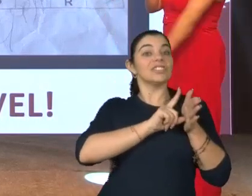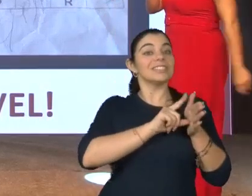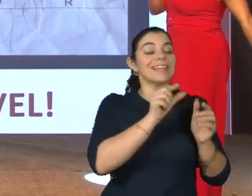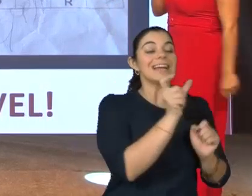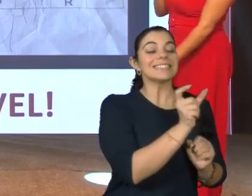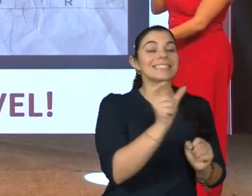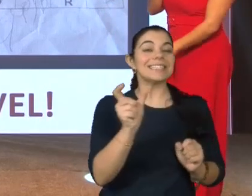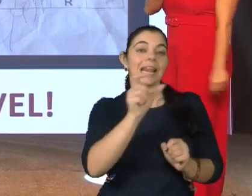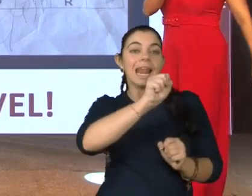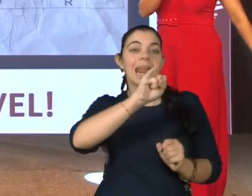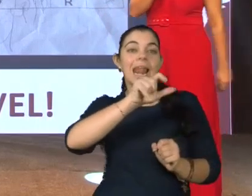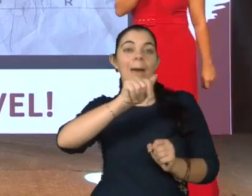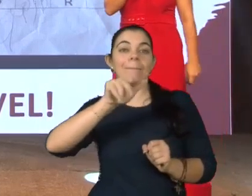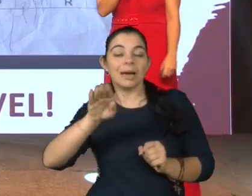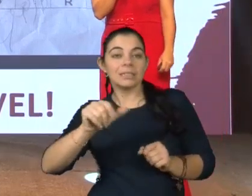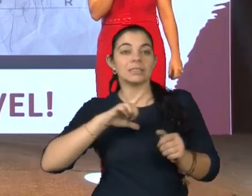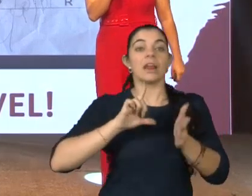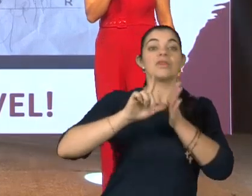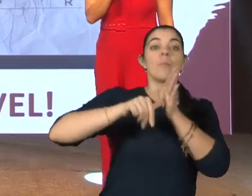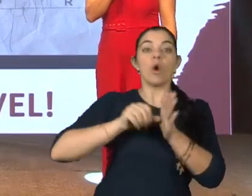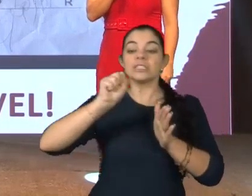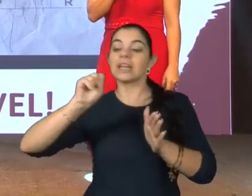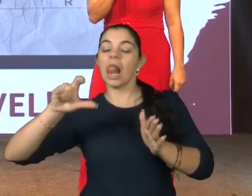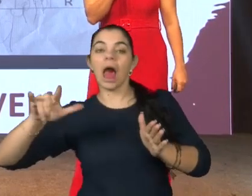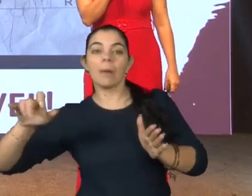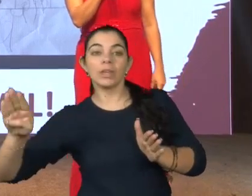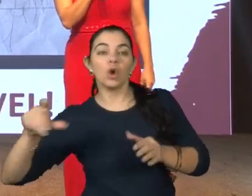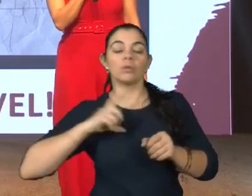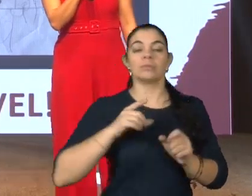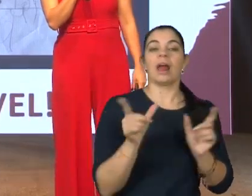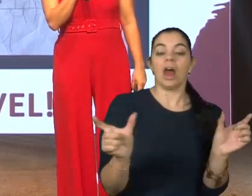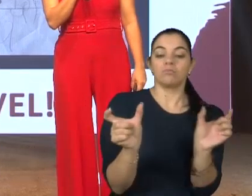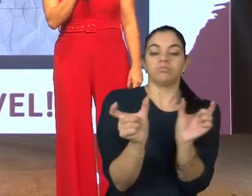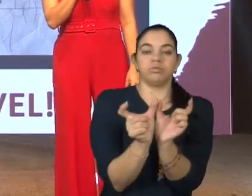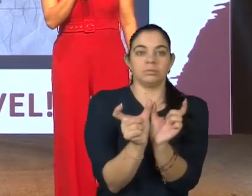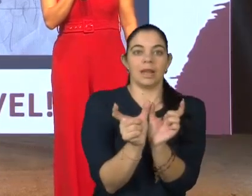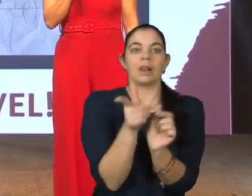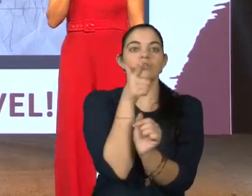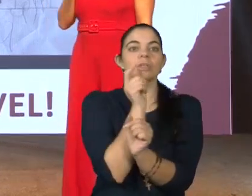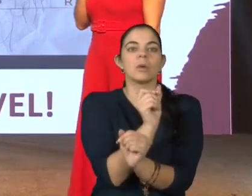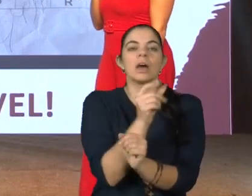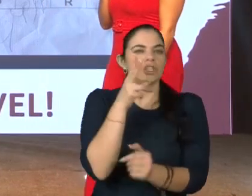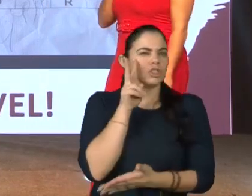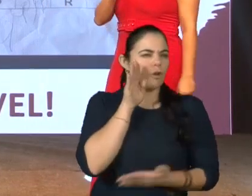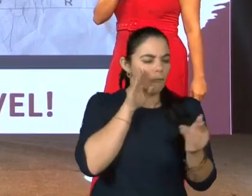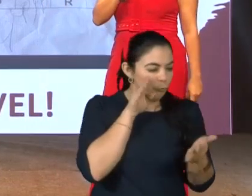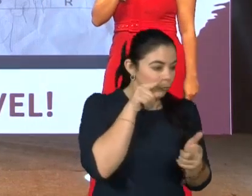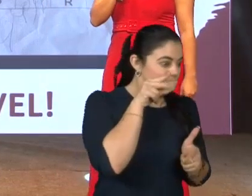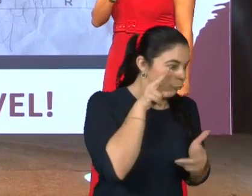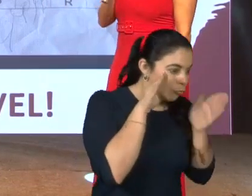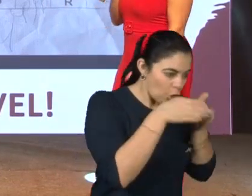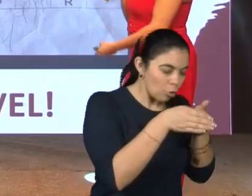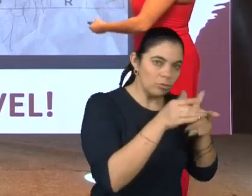tendo avanços. E sabe por que essa criança teve avanços? porque nós focamos na solução. Foi possível.